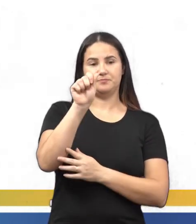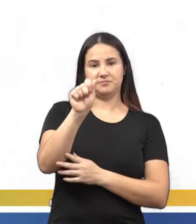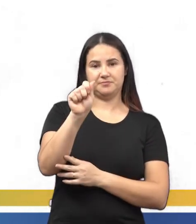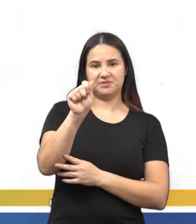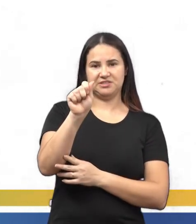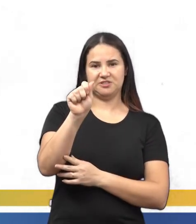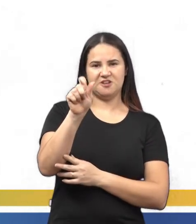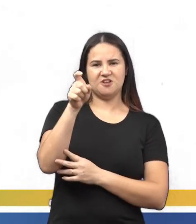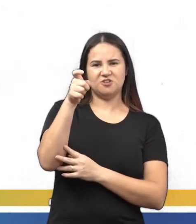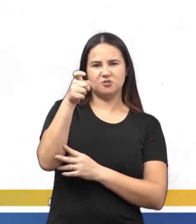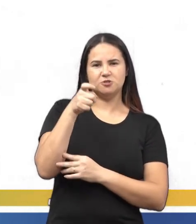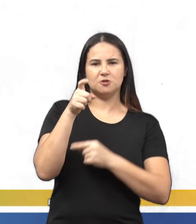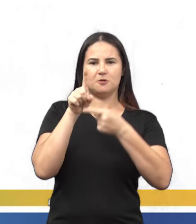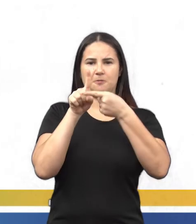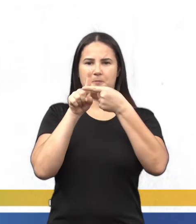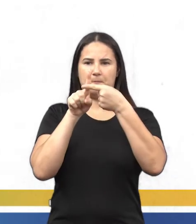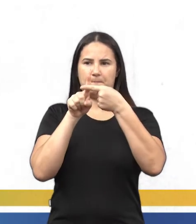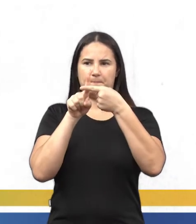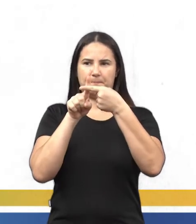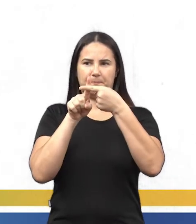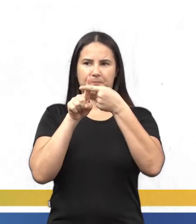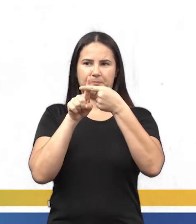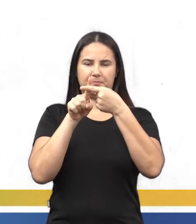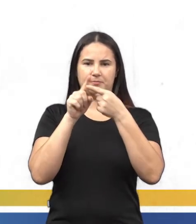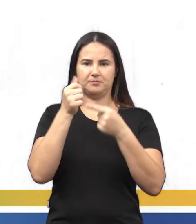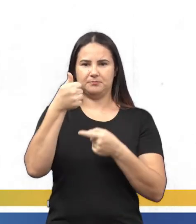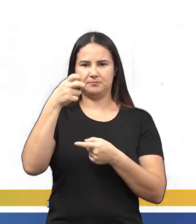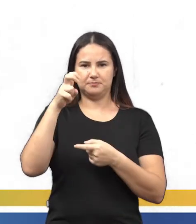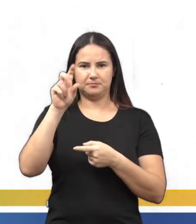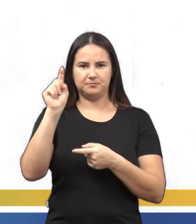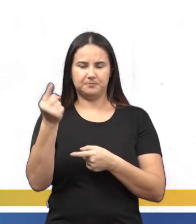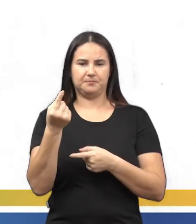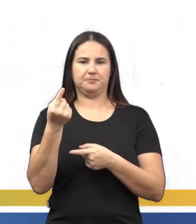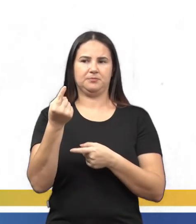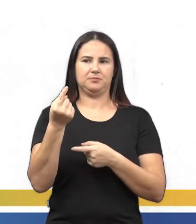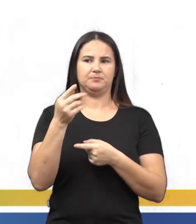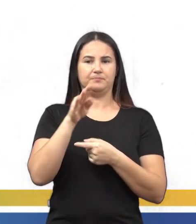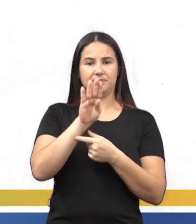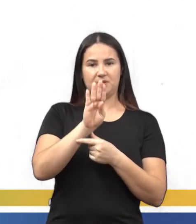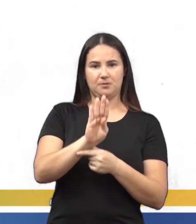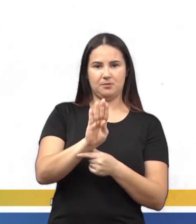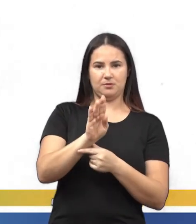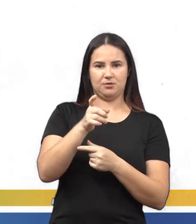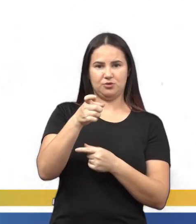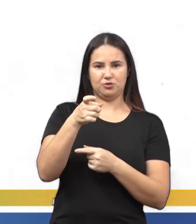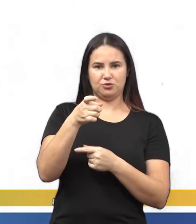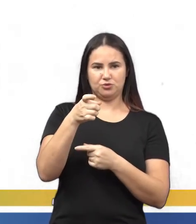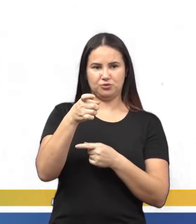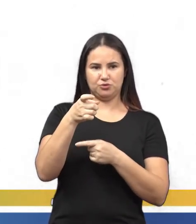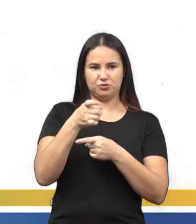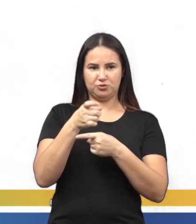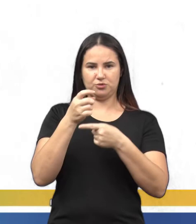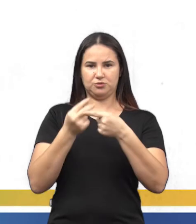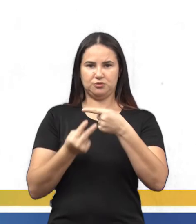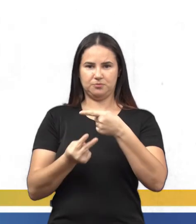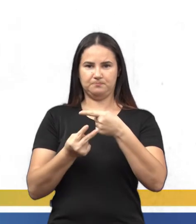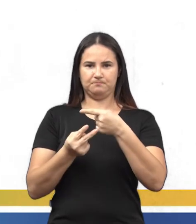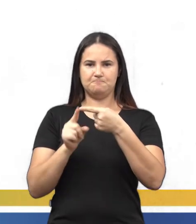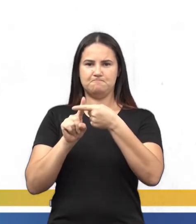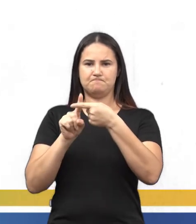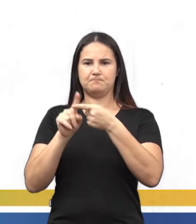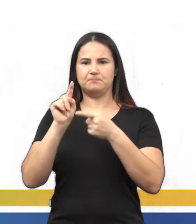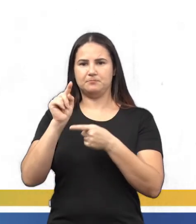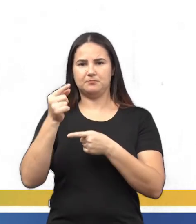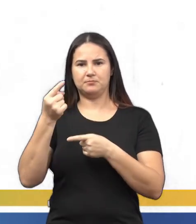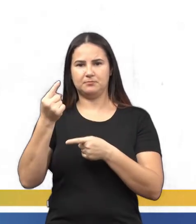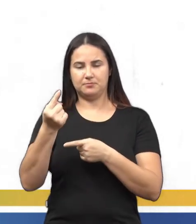não é, que é x mais 15 mil. B é x sobre 2 mais 15